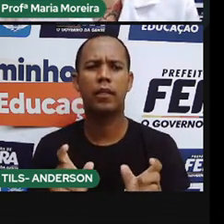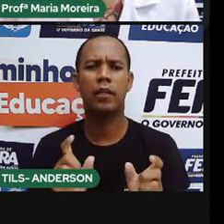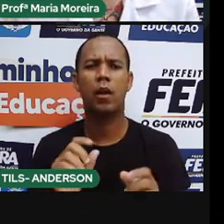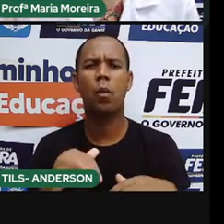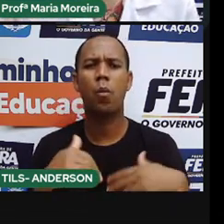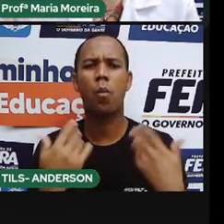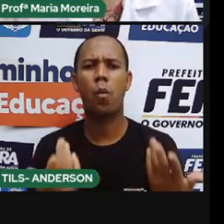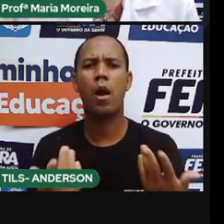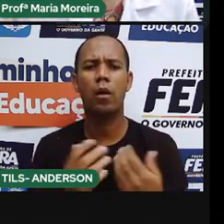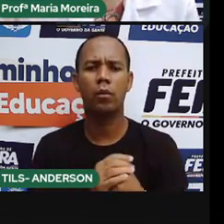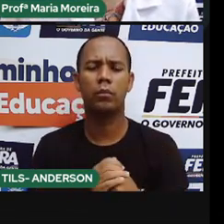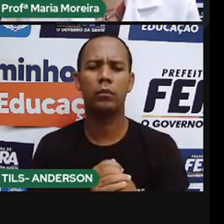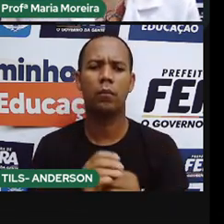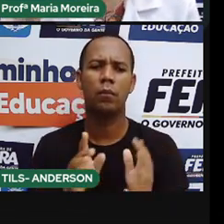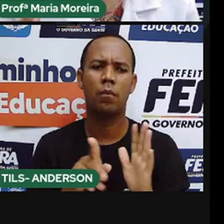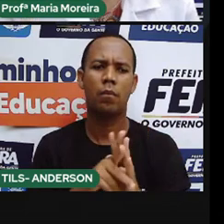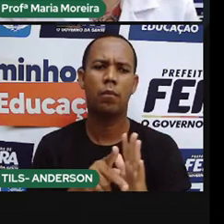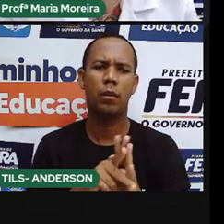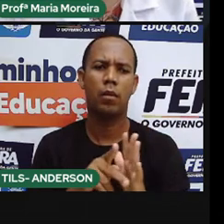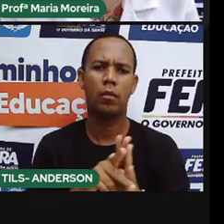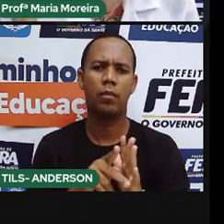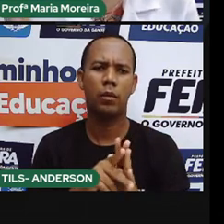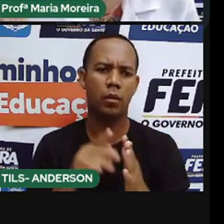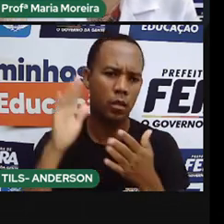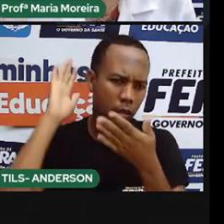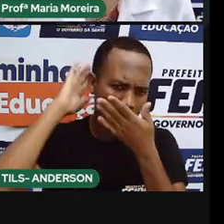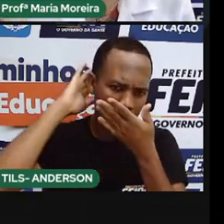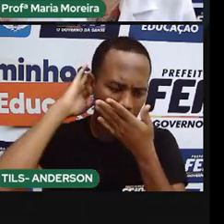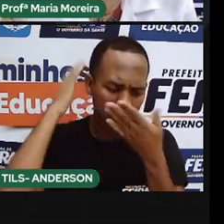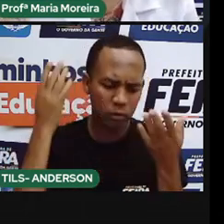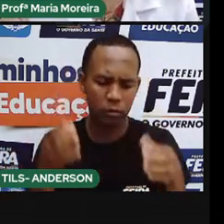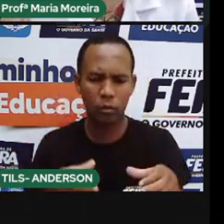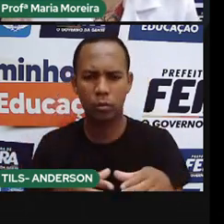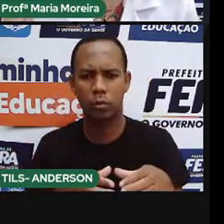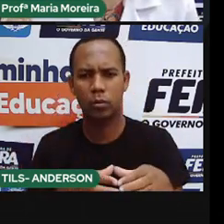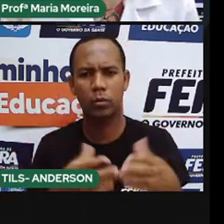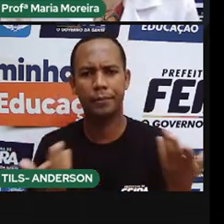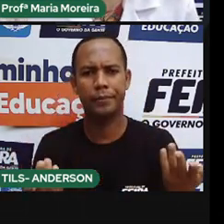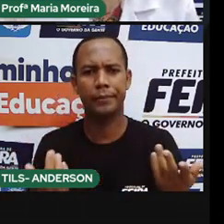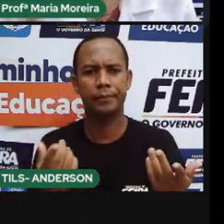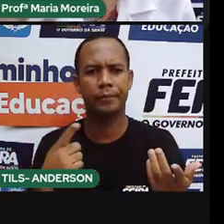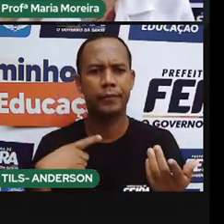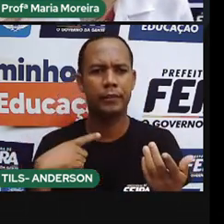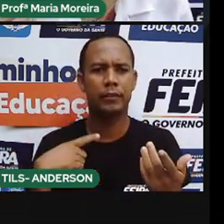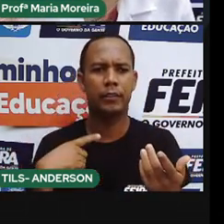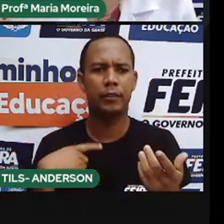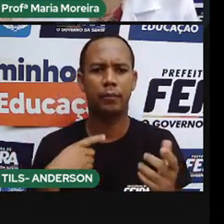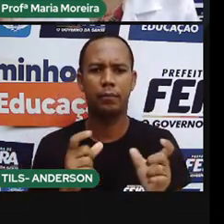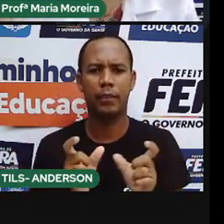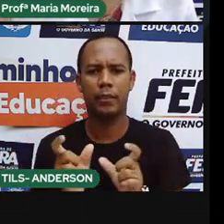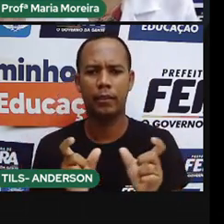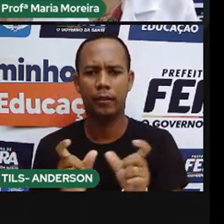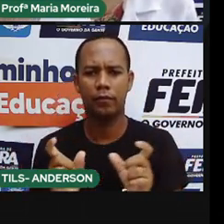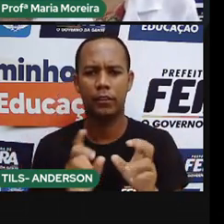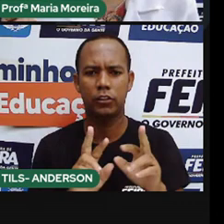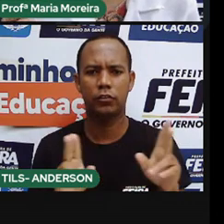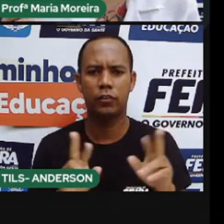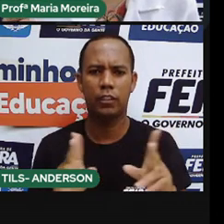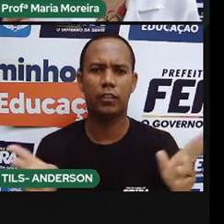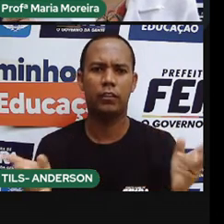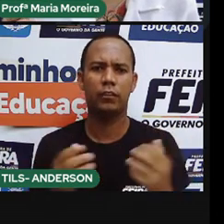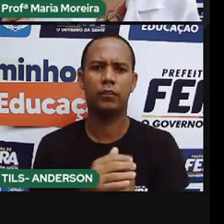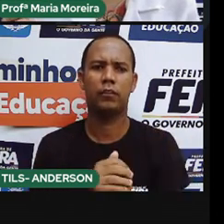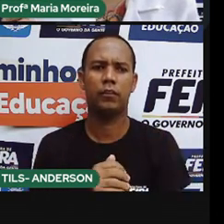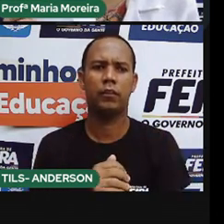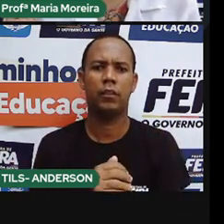de origem indígena durante o vídeo. Aí apareceu um pitanga, e apareceu milho, e apareceu outra. Será que milho é de